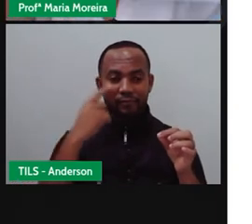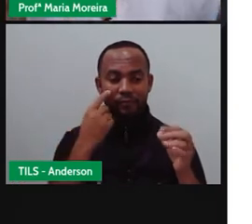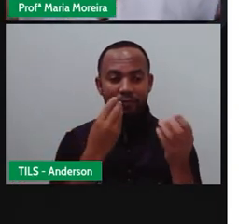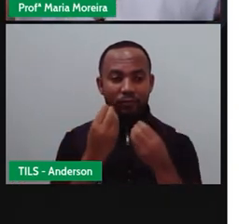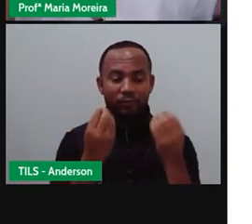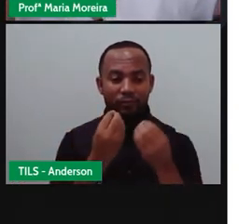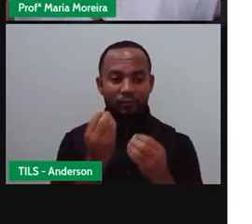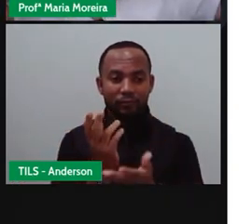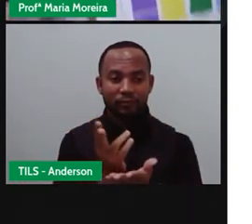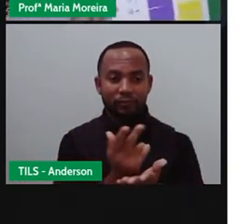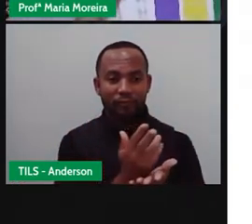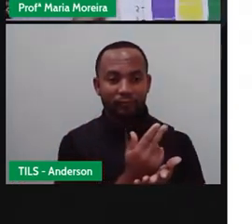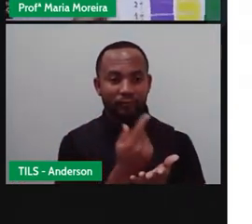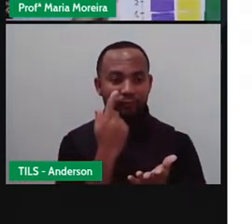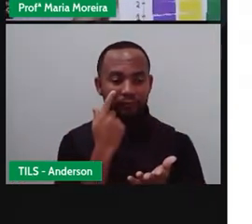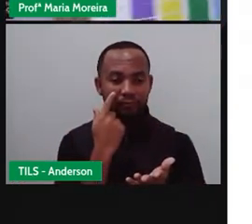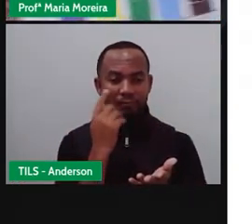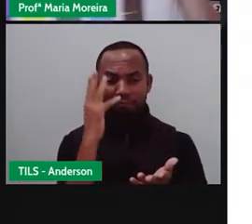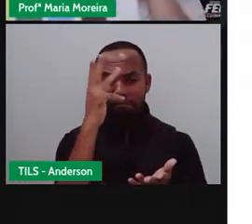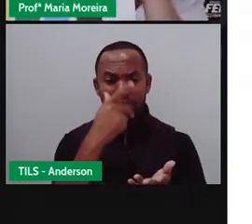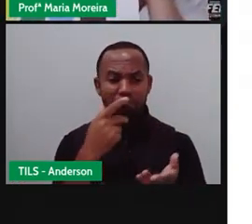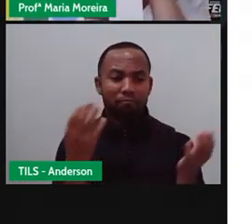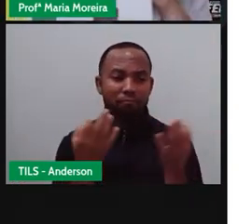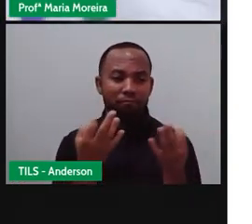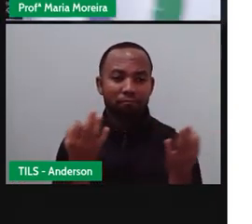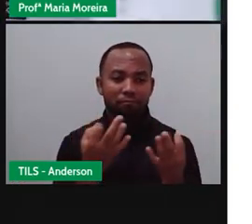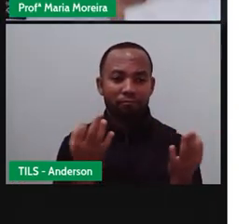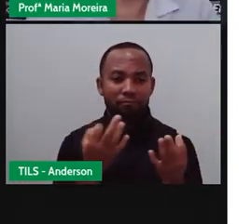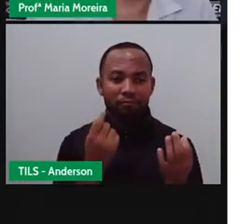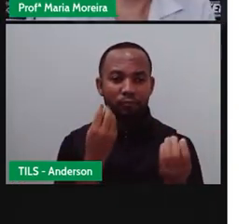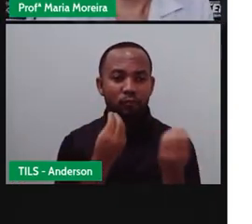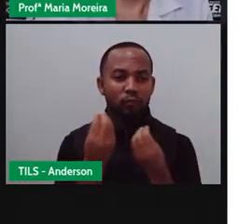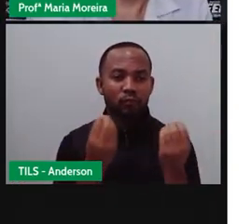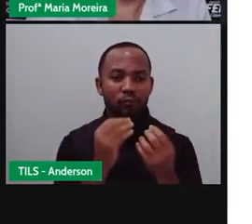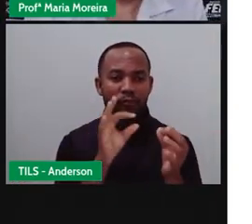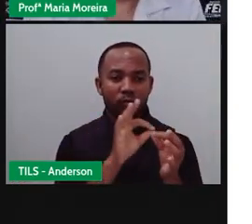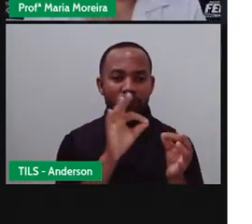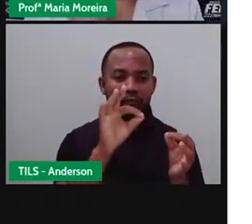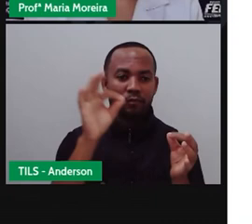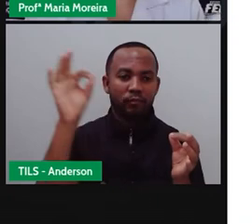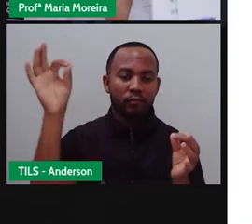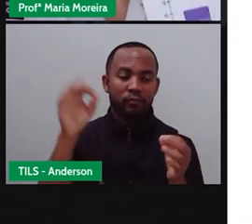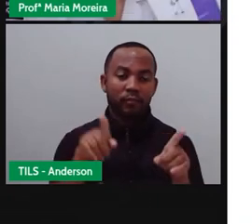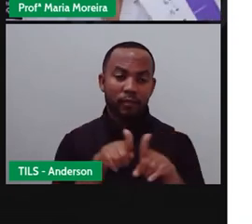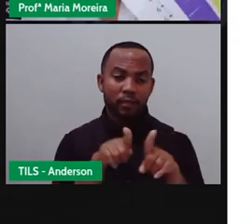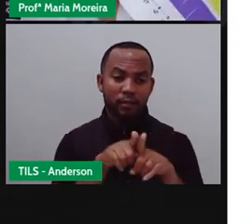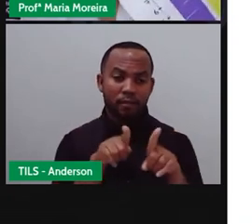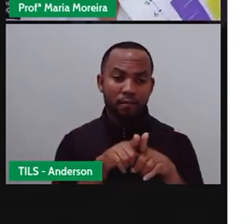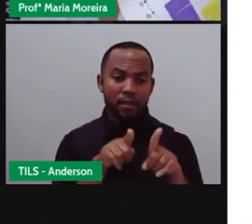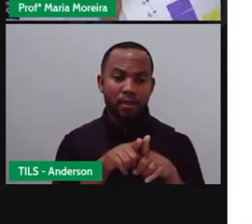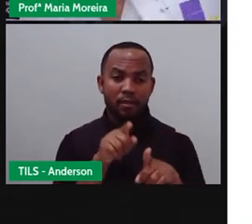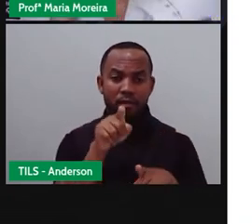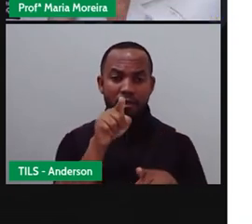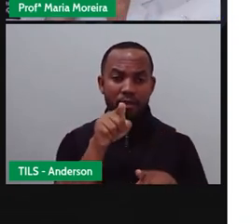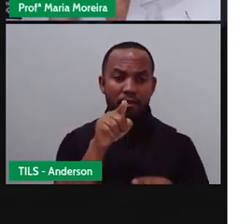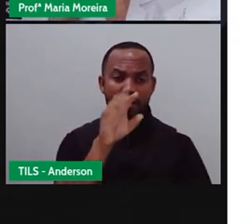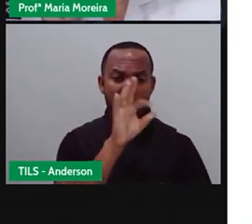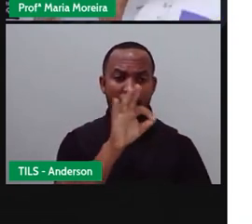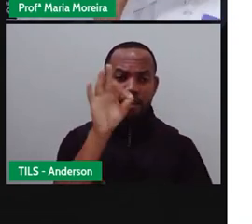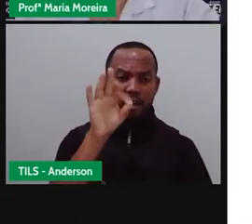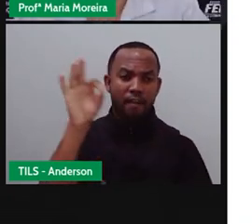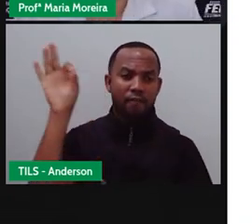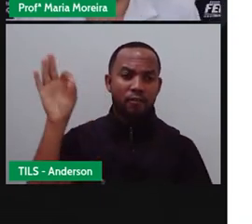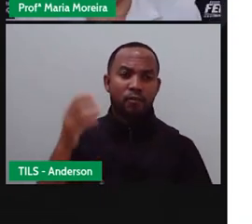a gente, ó. Lindo e maravilhoso. Ó, um gráfico. E esse gráfico que a Pro fez aqui é justamente